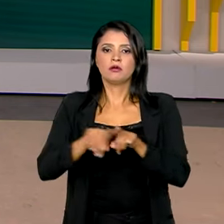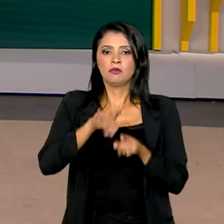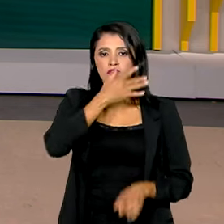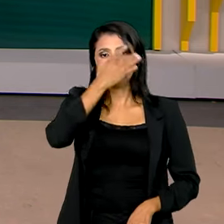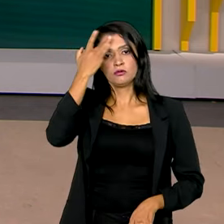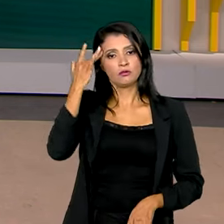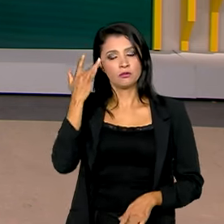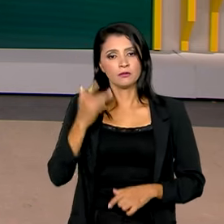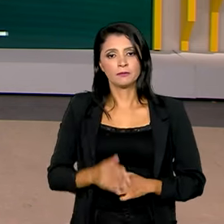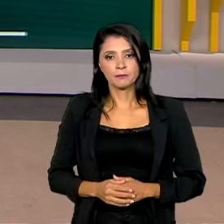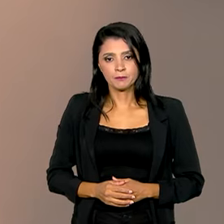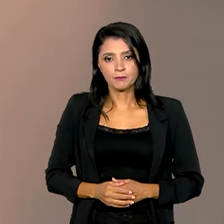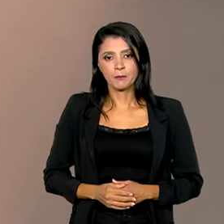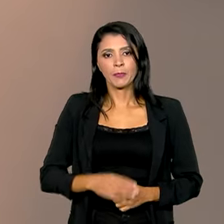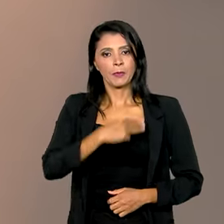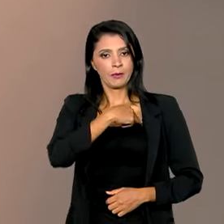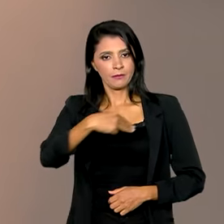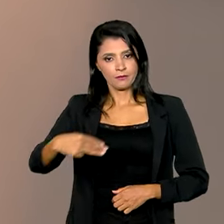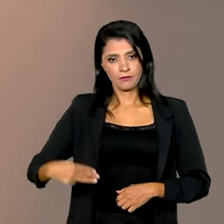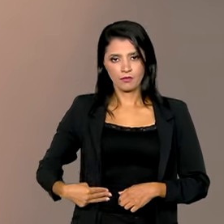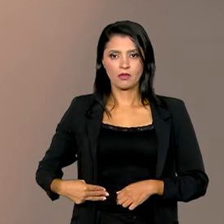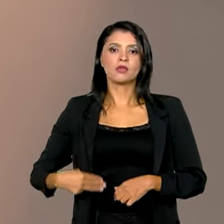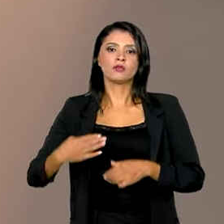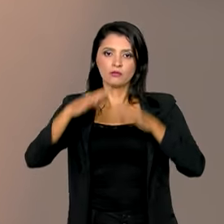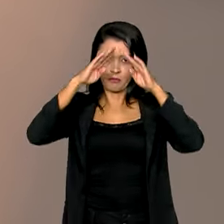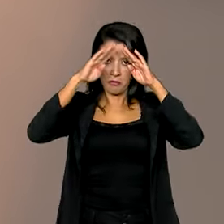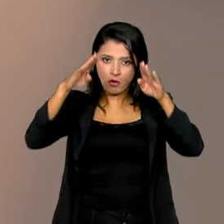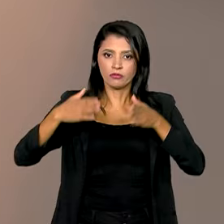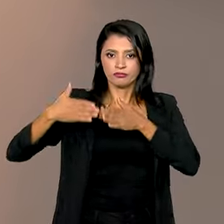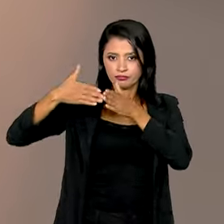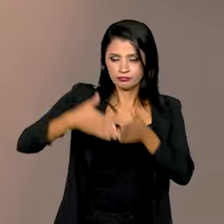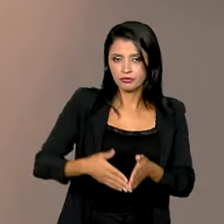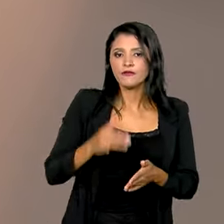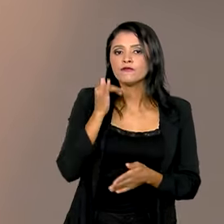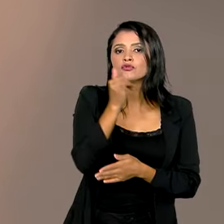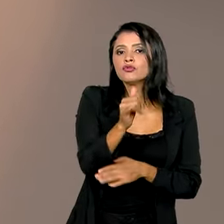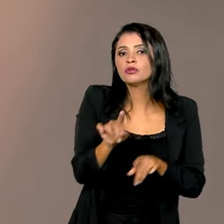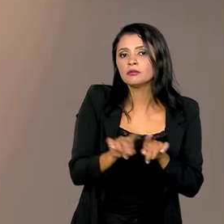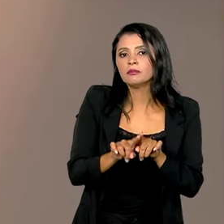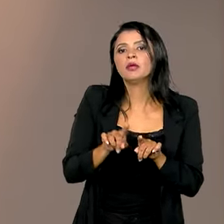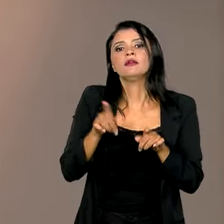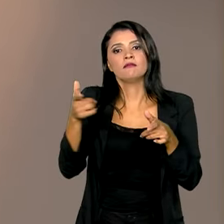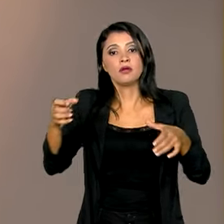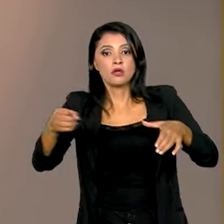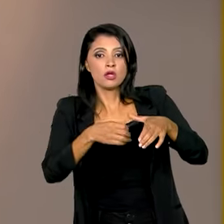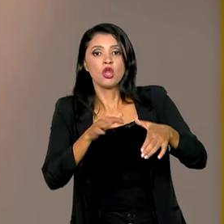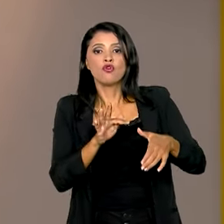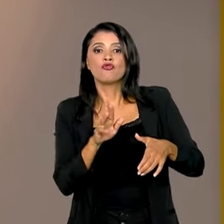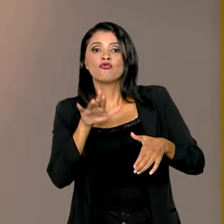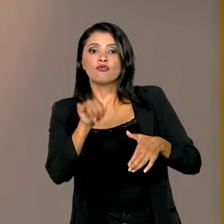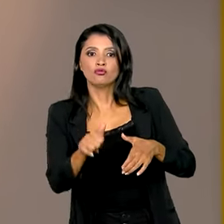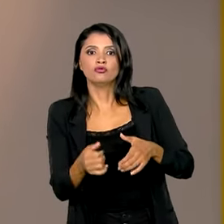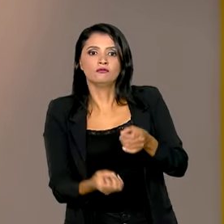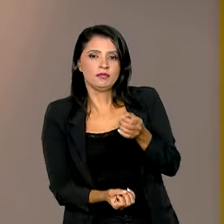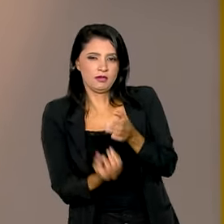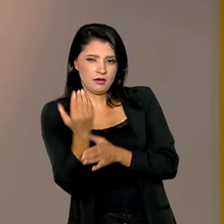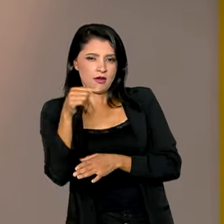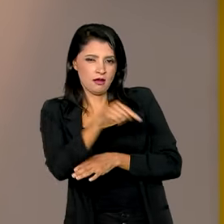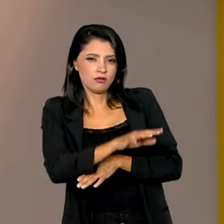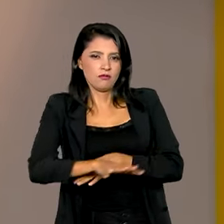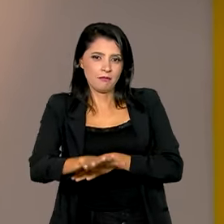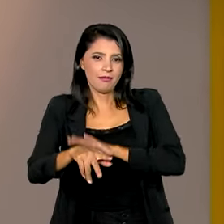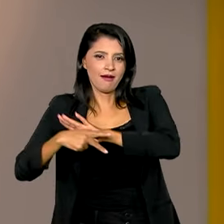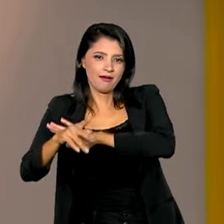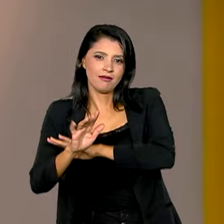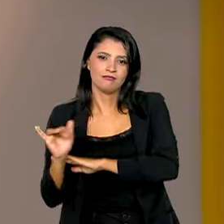O ministro de Portos e Aeroportos adiantou que também será lançado um fundo de amparo para o setor aéreo, que vai